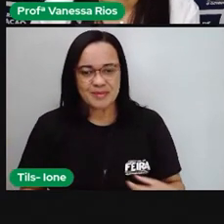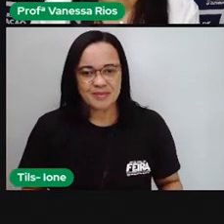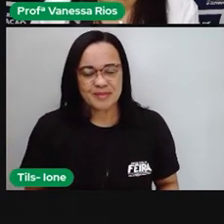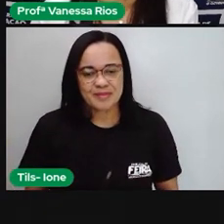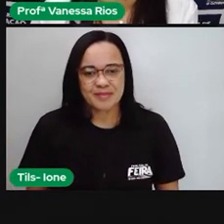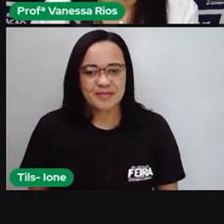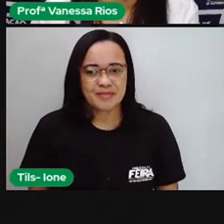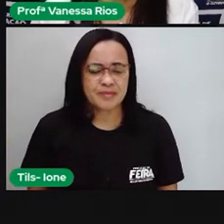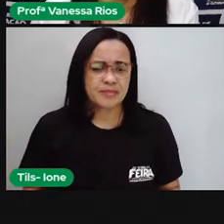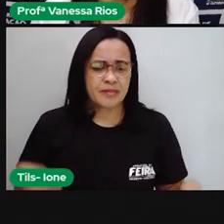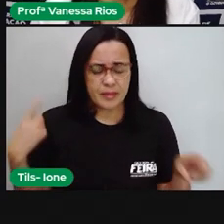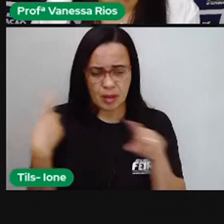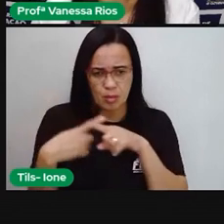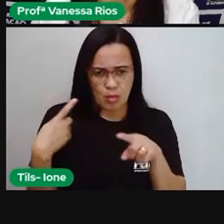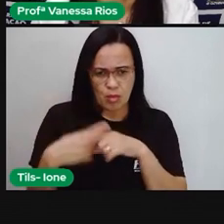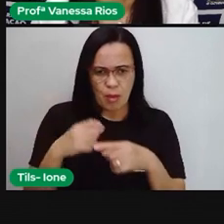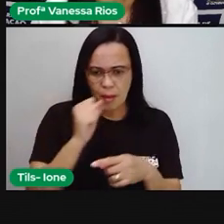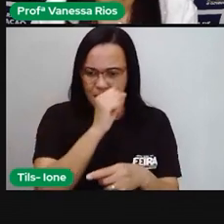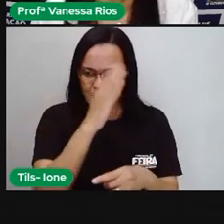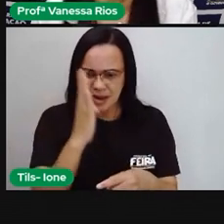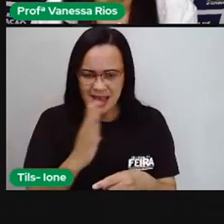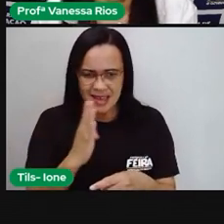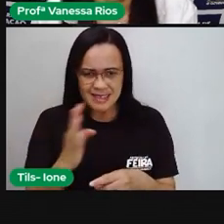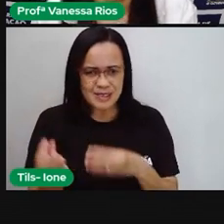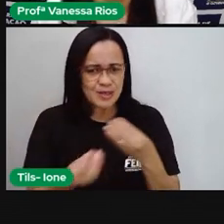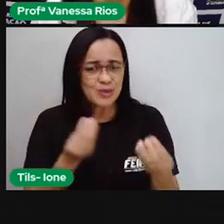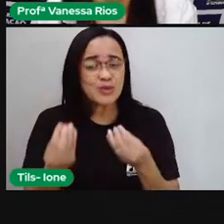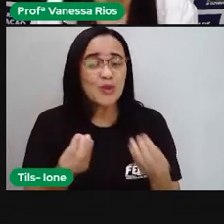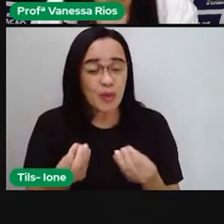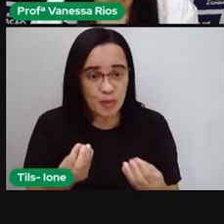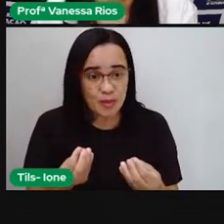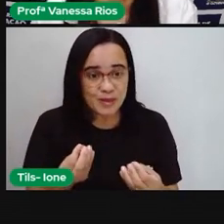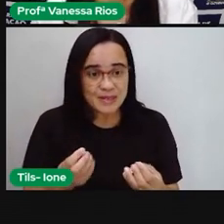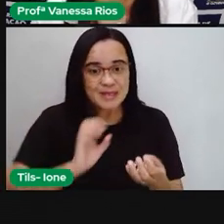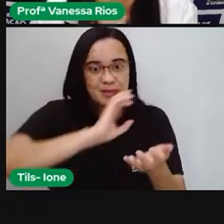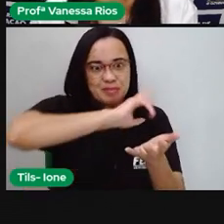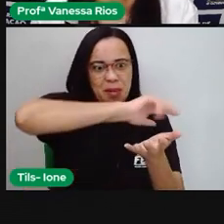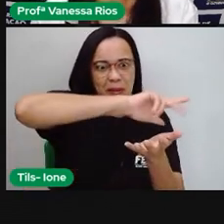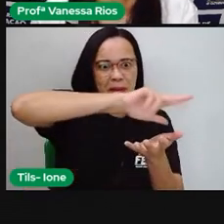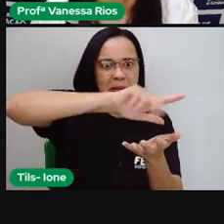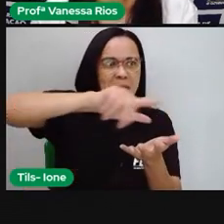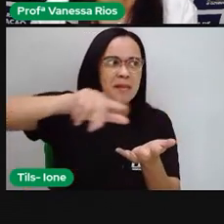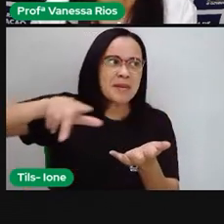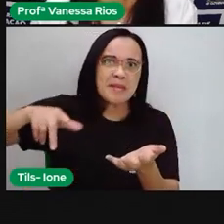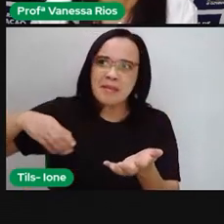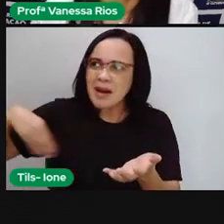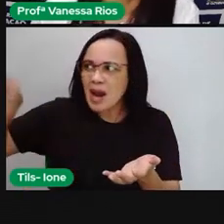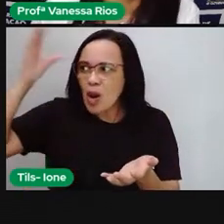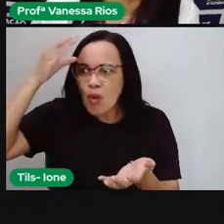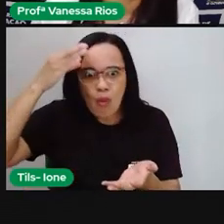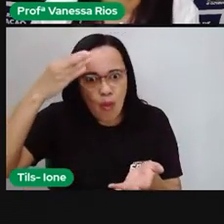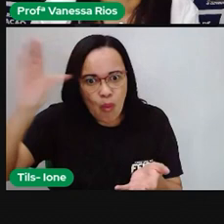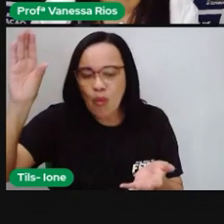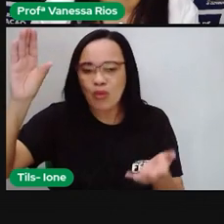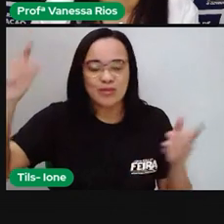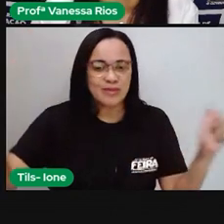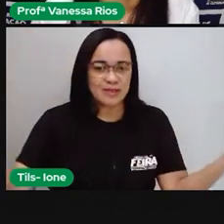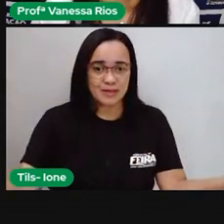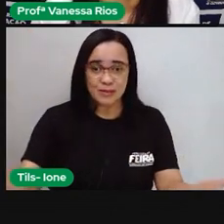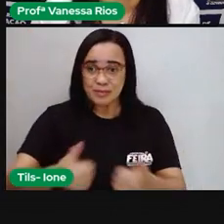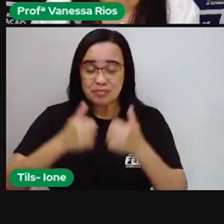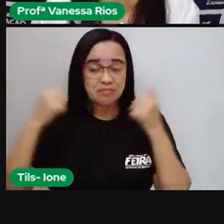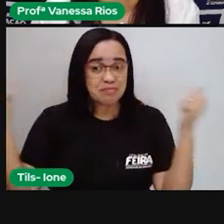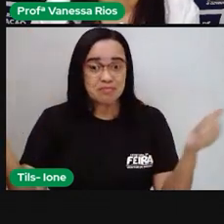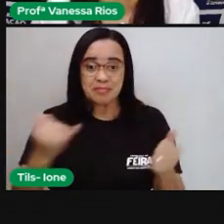Porque o Brasil, né, é muito diverso, existe aí uma riqueza cultural muito grande no nosso país,